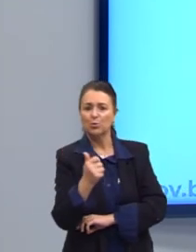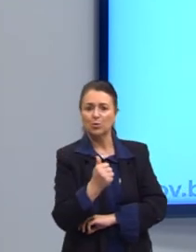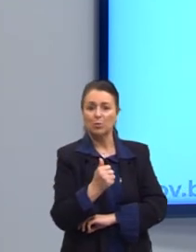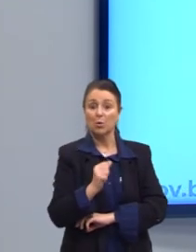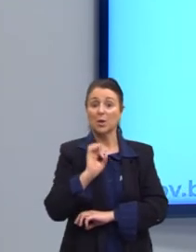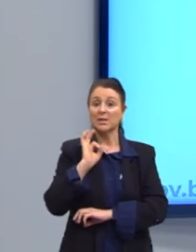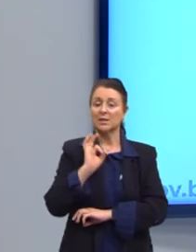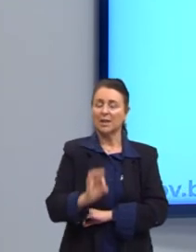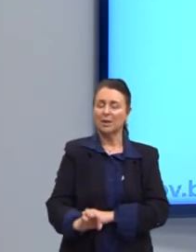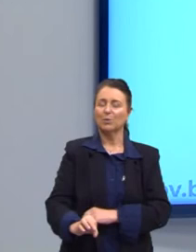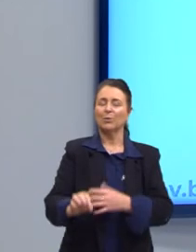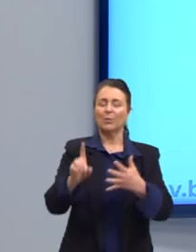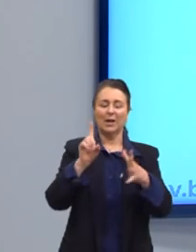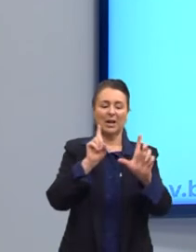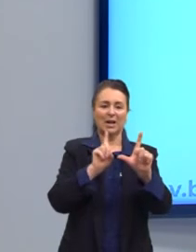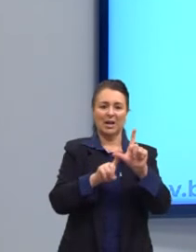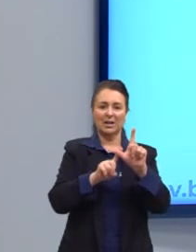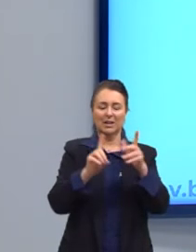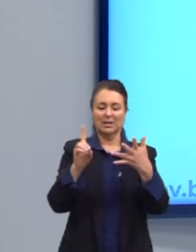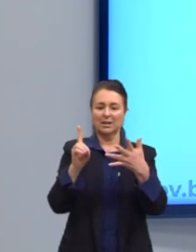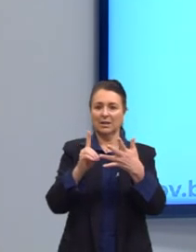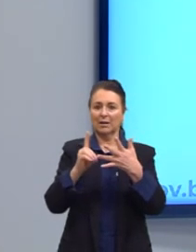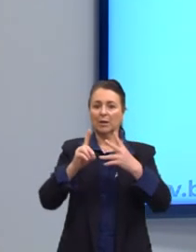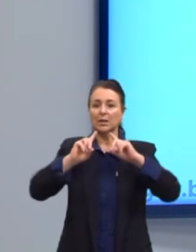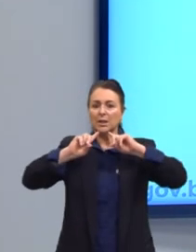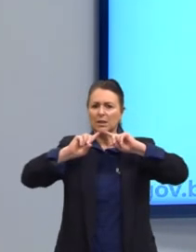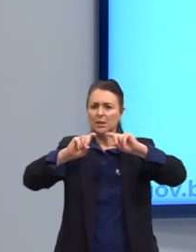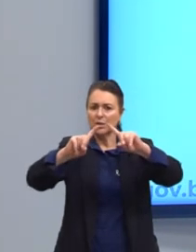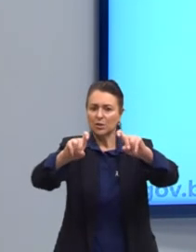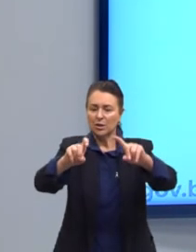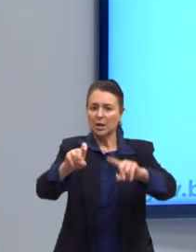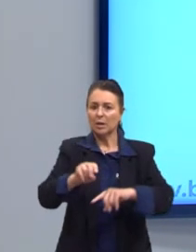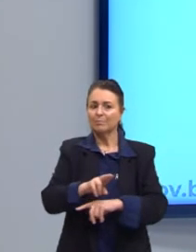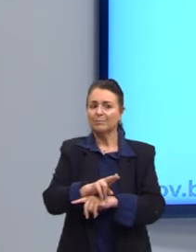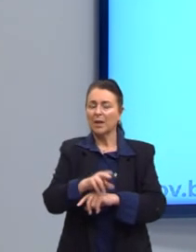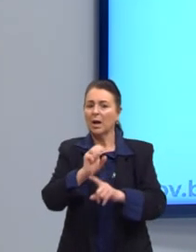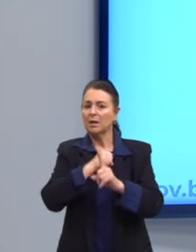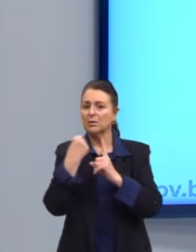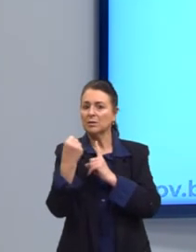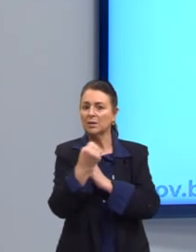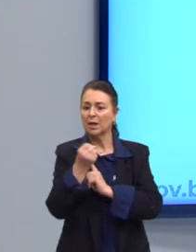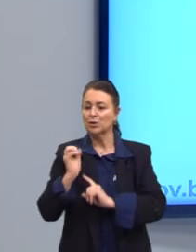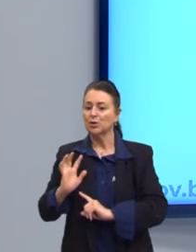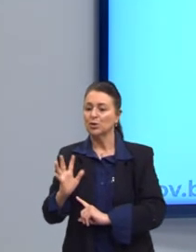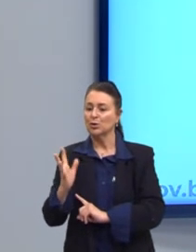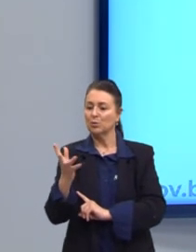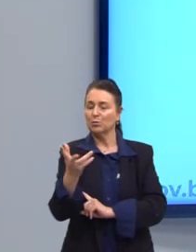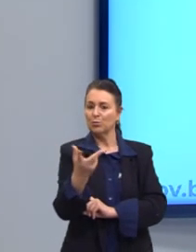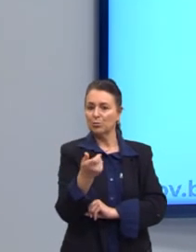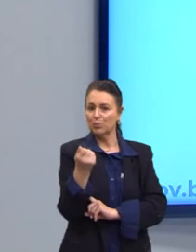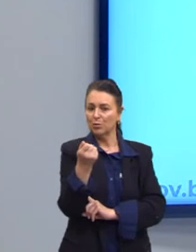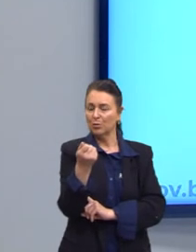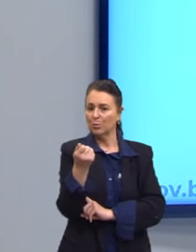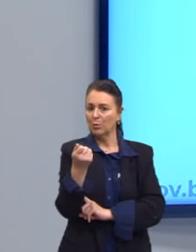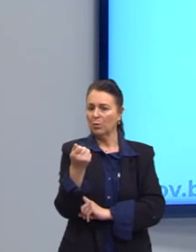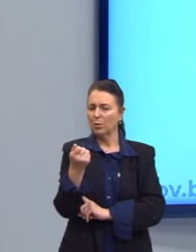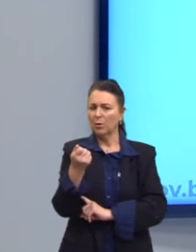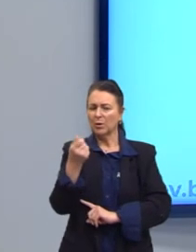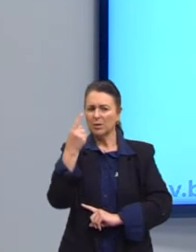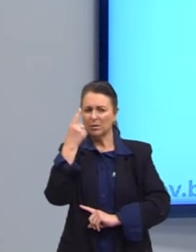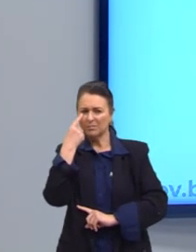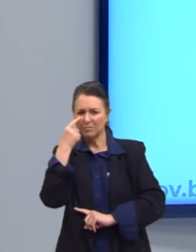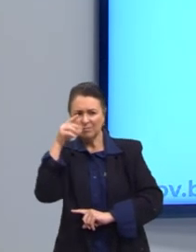correta, a letra D, faz uma crítica à denominada sociedade de consumo, na qual se verifica uma